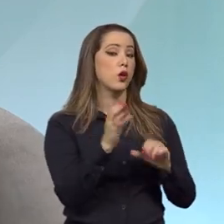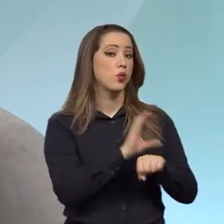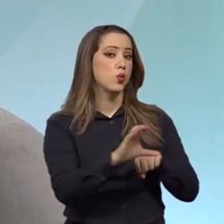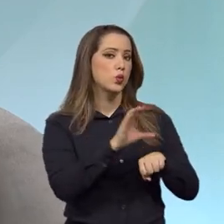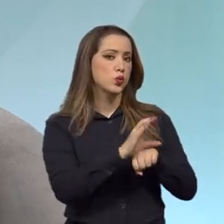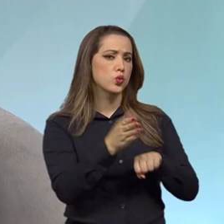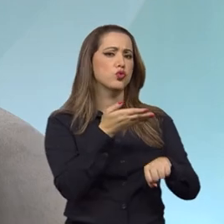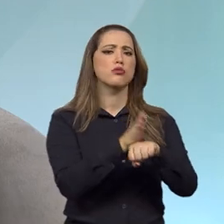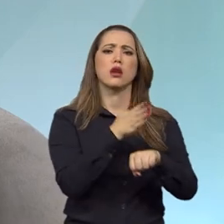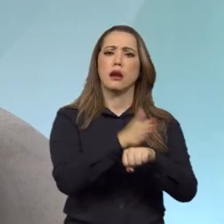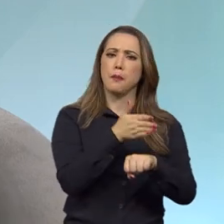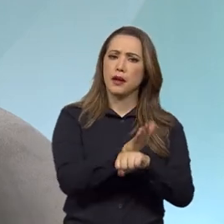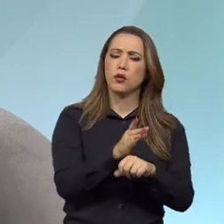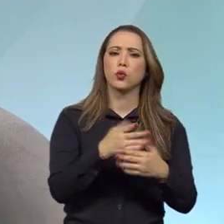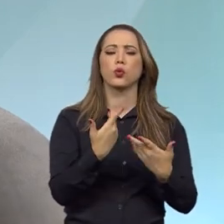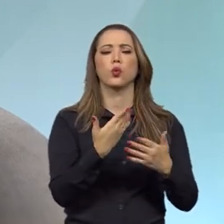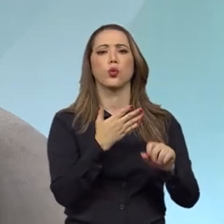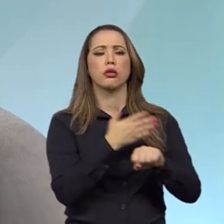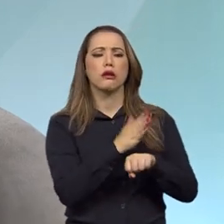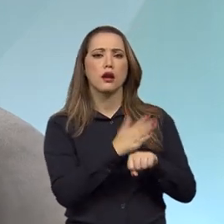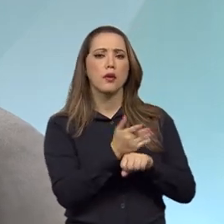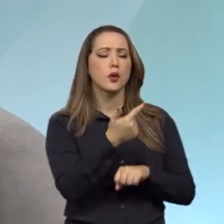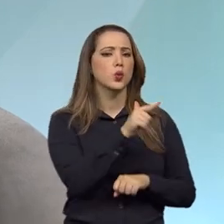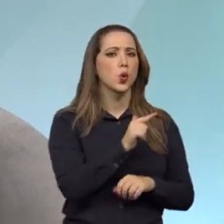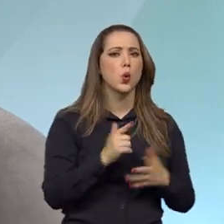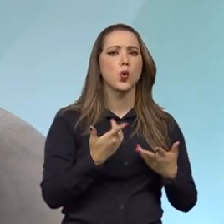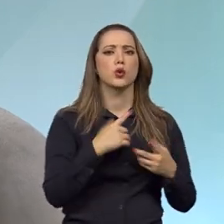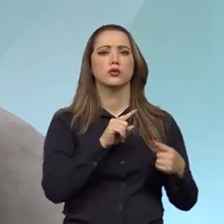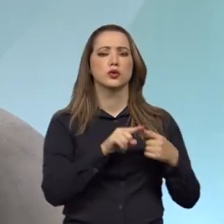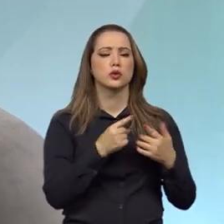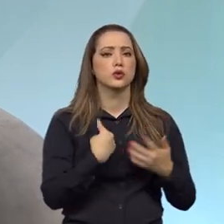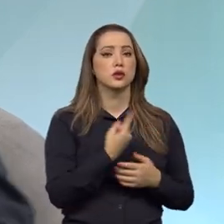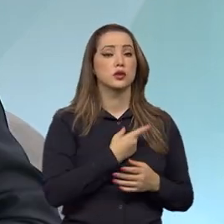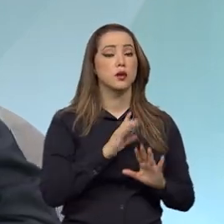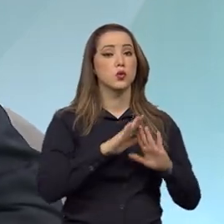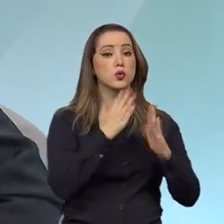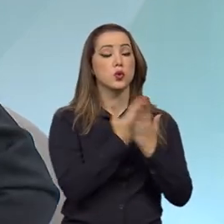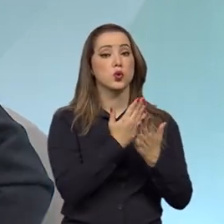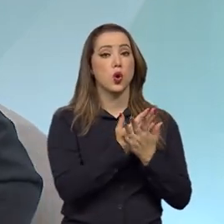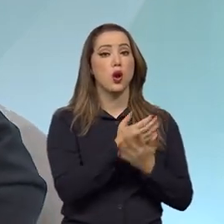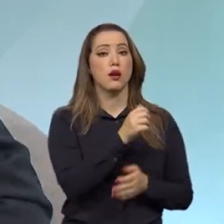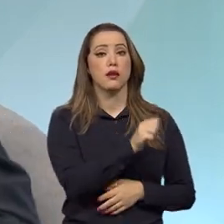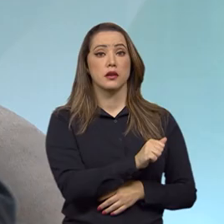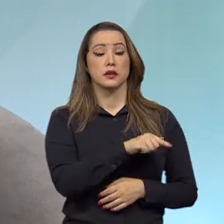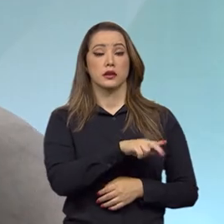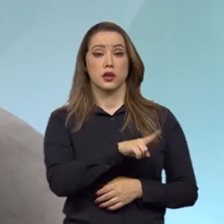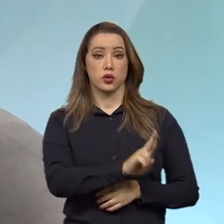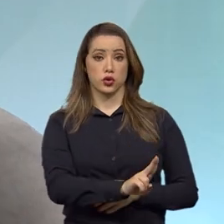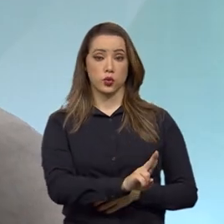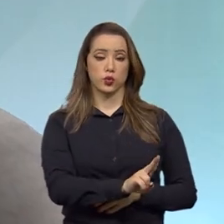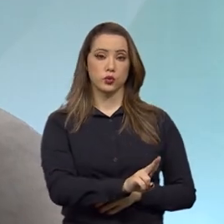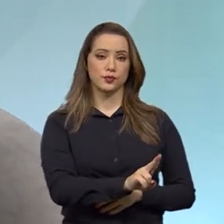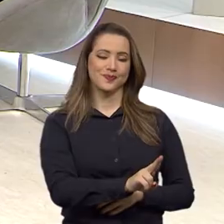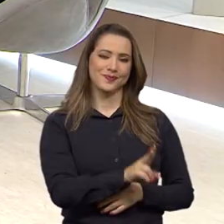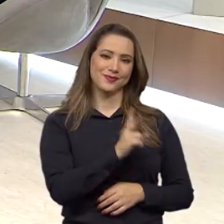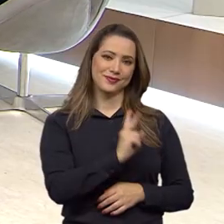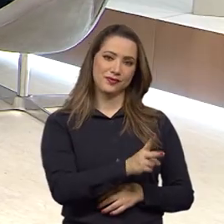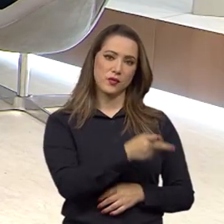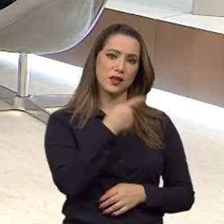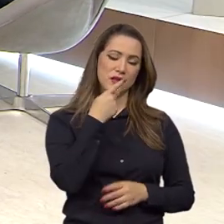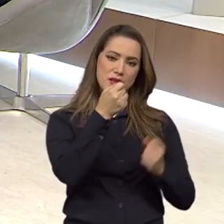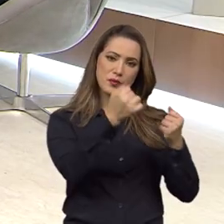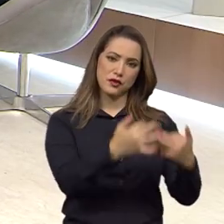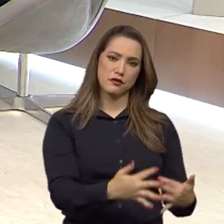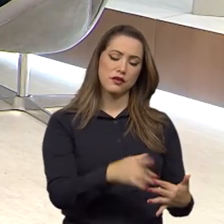formação, são qualificações diretamente, nós temos uma escola da Advocacia Geral da União, eu sempre digo também,